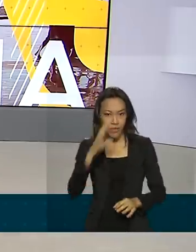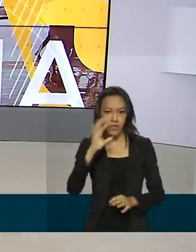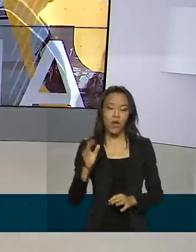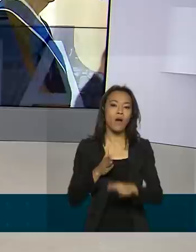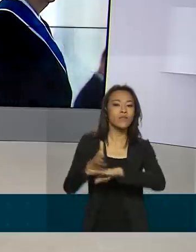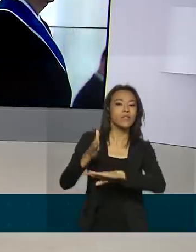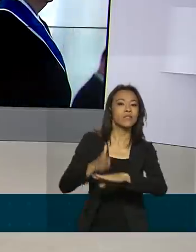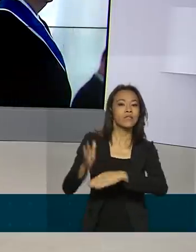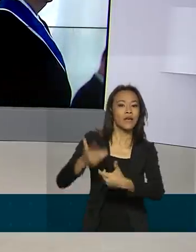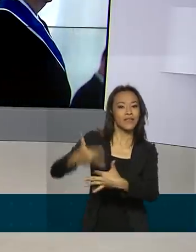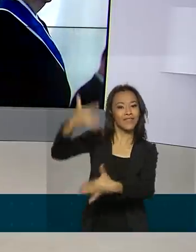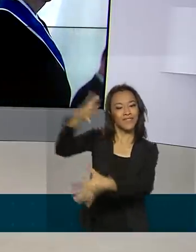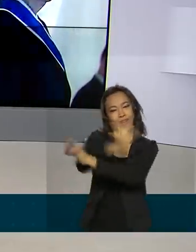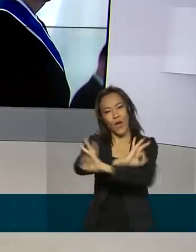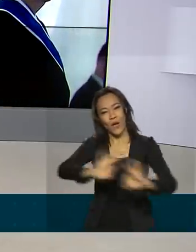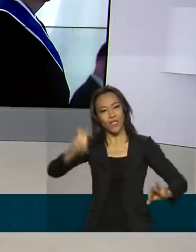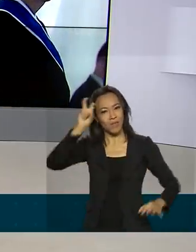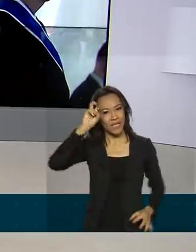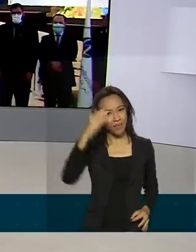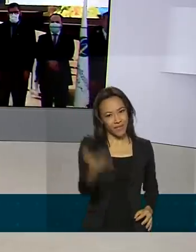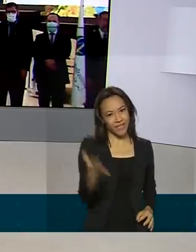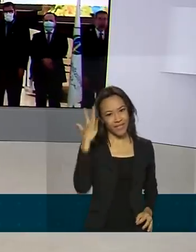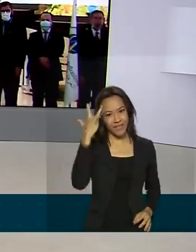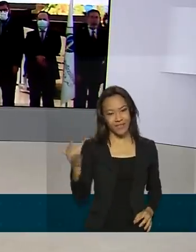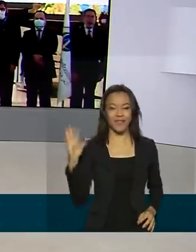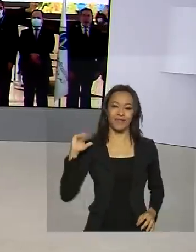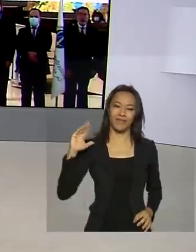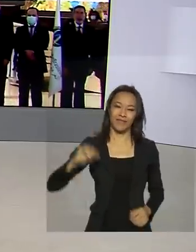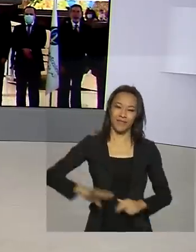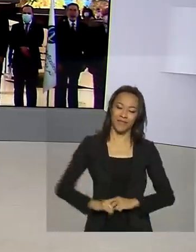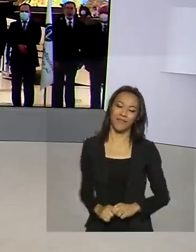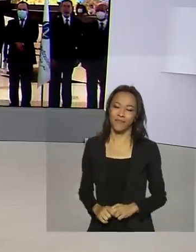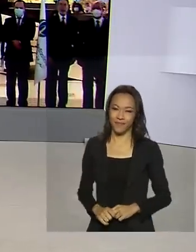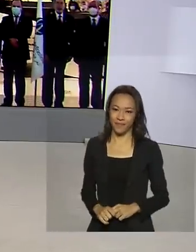as nossas redes sociais. Ótima quinta-feira para você. Até amanhã. Tchau, tchau.